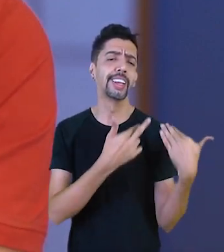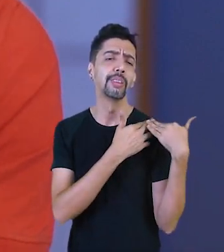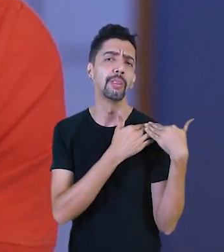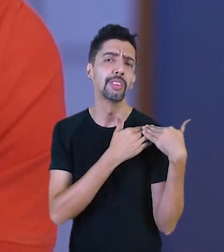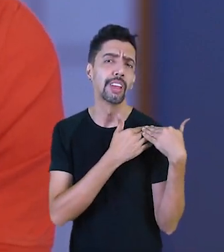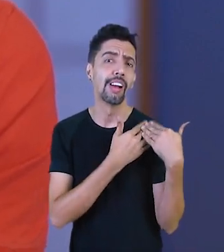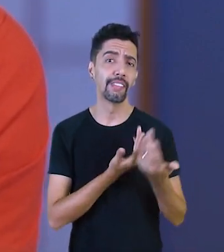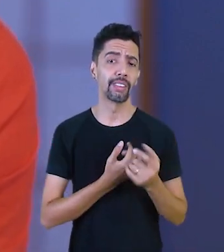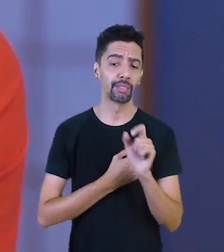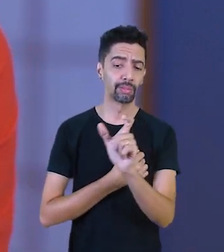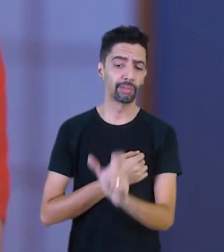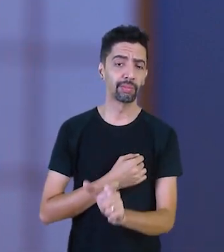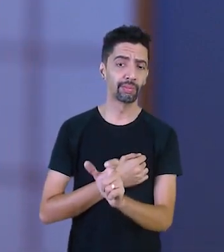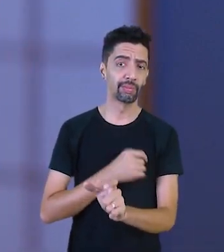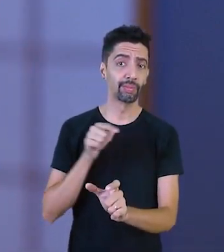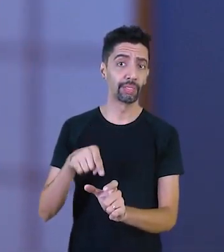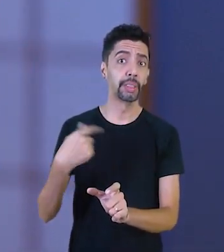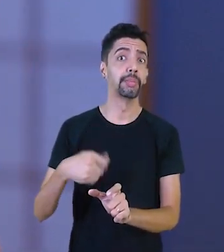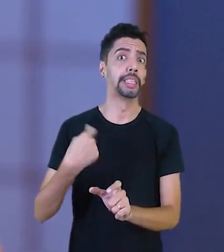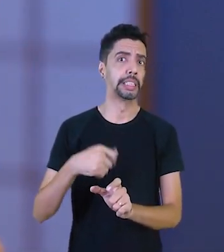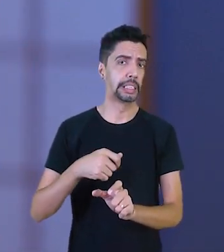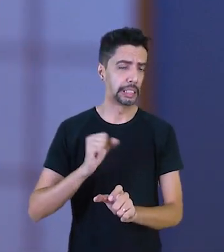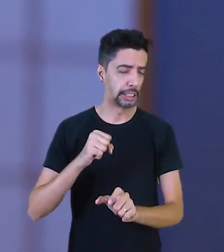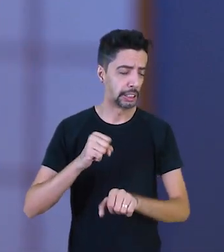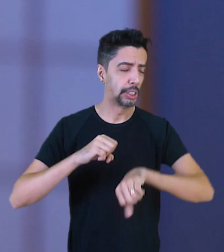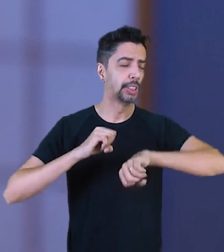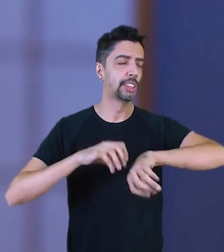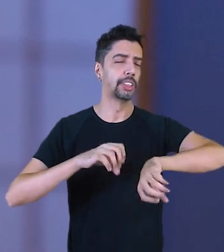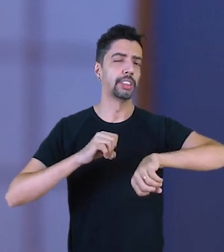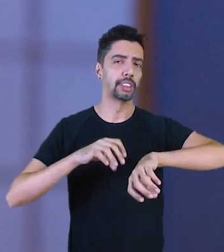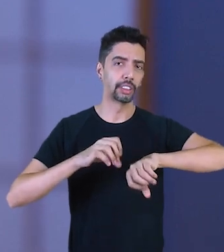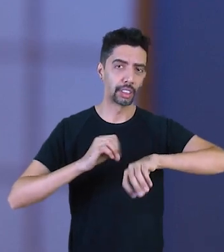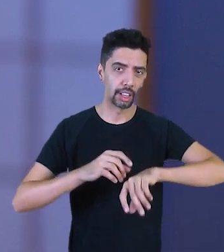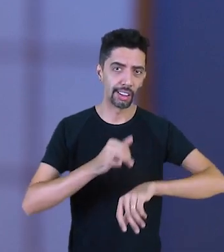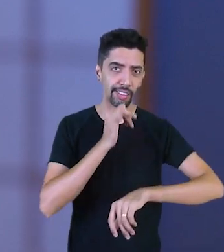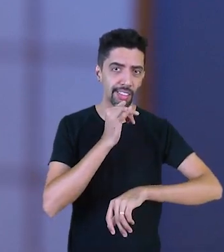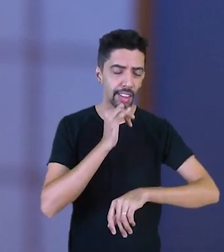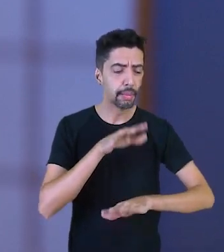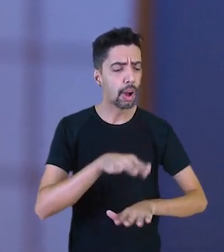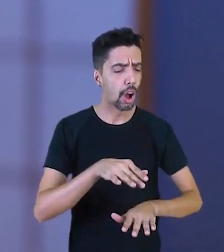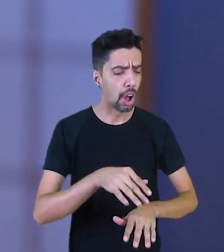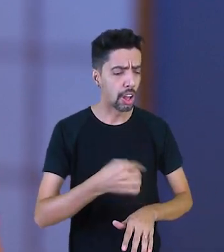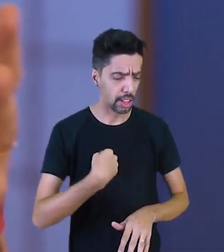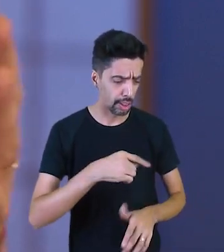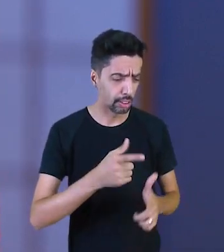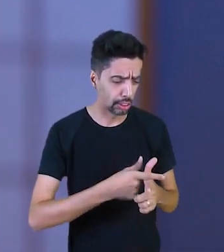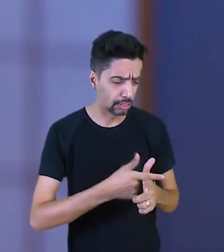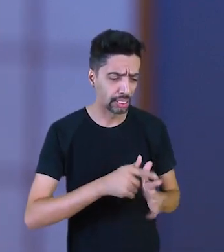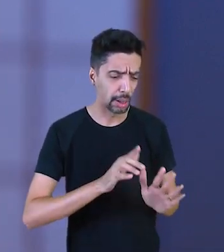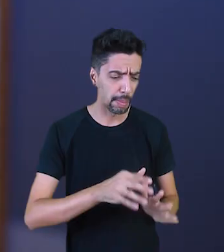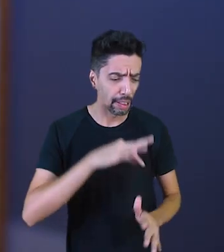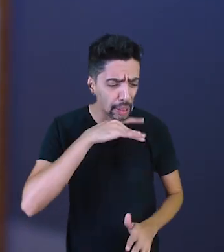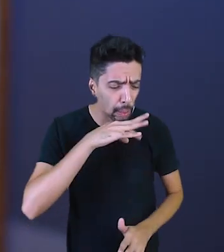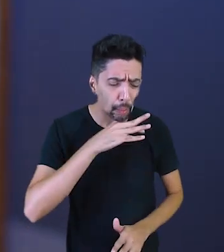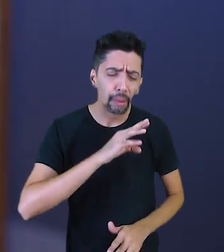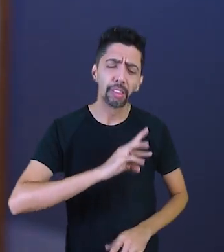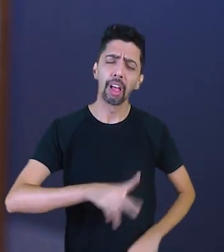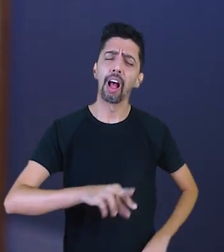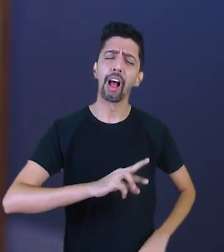precisam, sim, ensiná-las que ter uma dívida não é algo tão ruim assim.